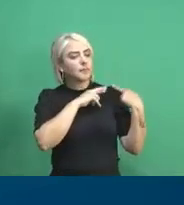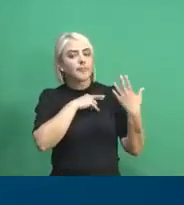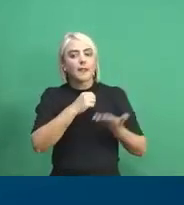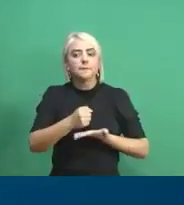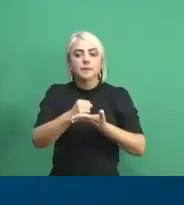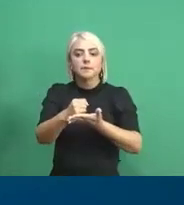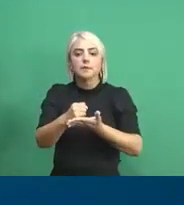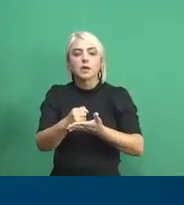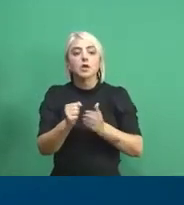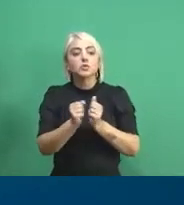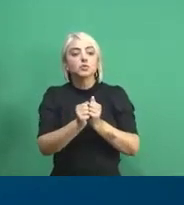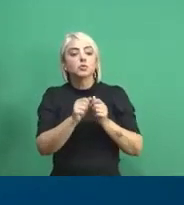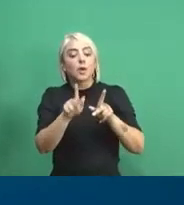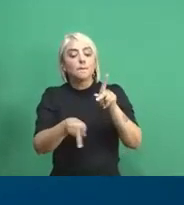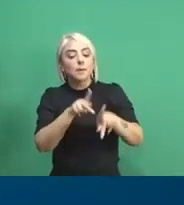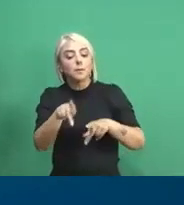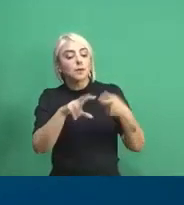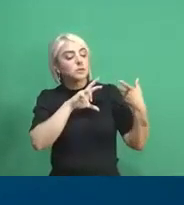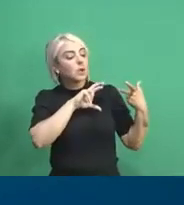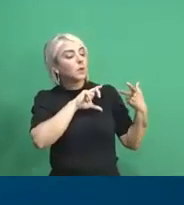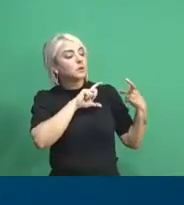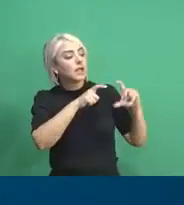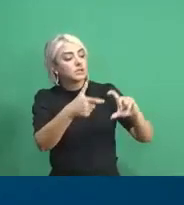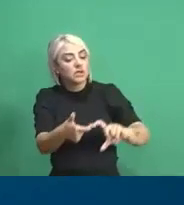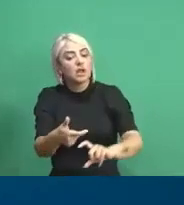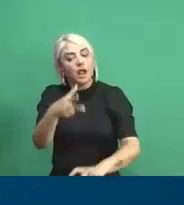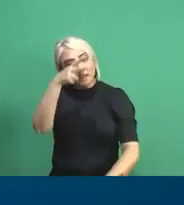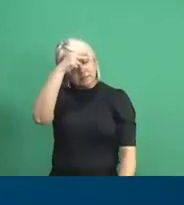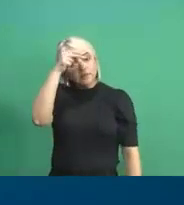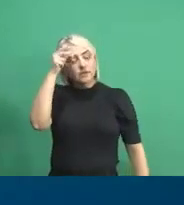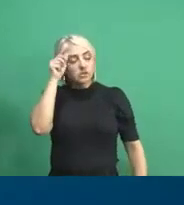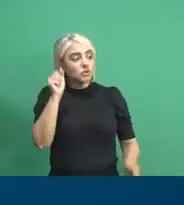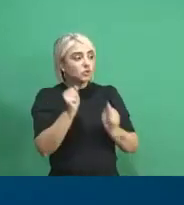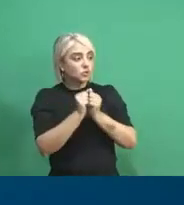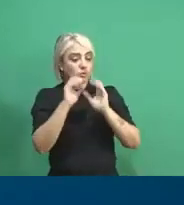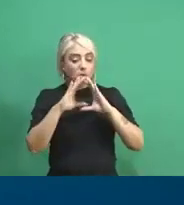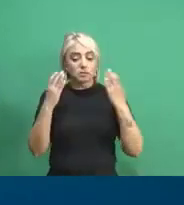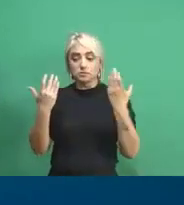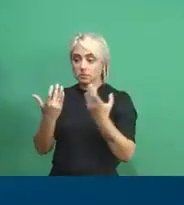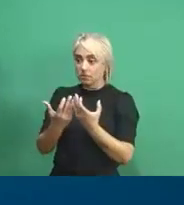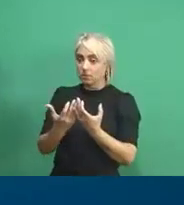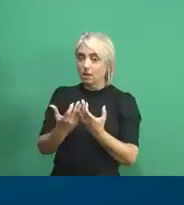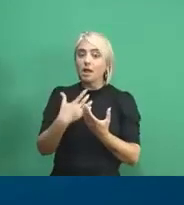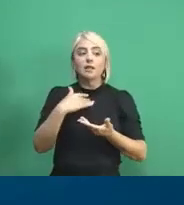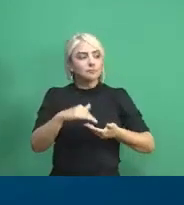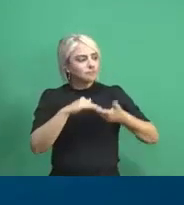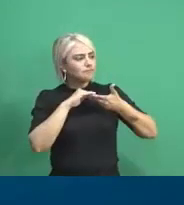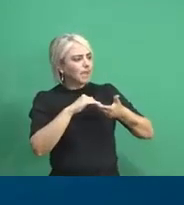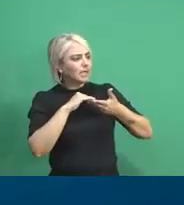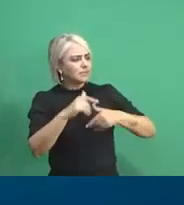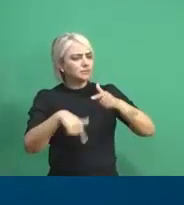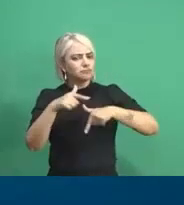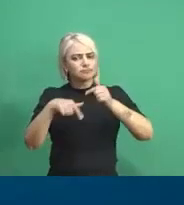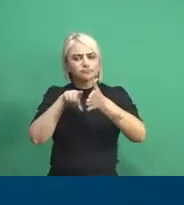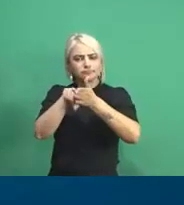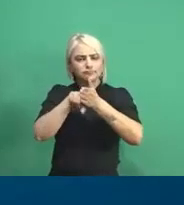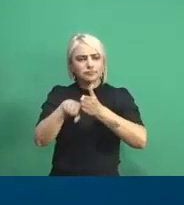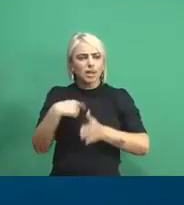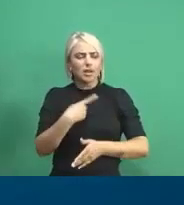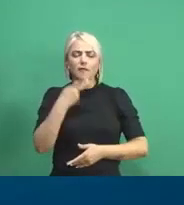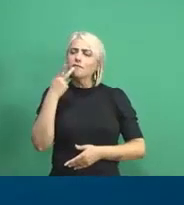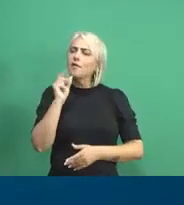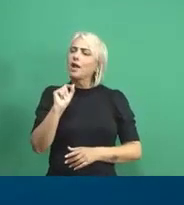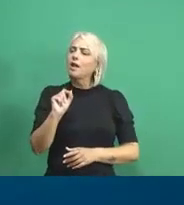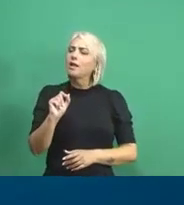apoio com as populações tradicionais e com as prefeituras também, que junto com as comunidades são parceiras nesse trabalho. Então, gente